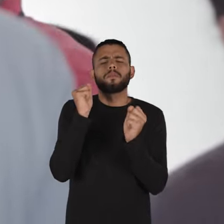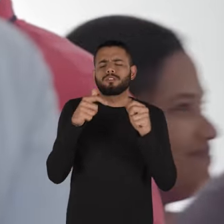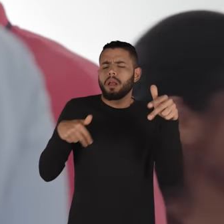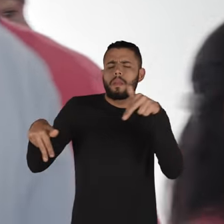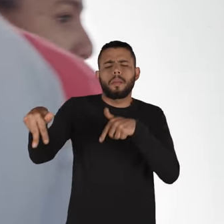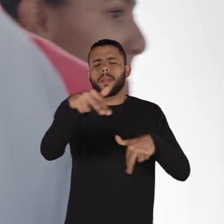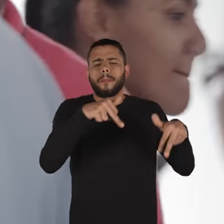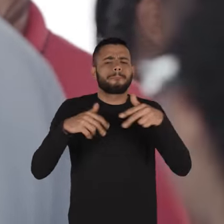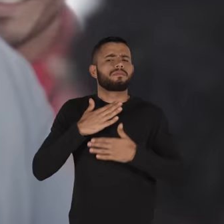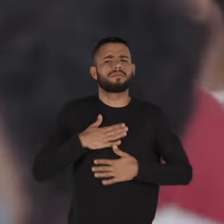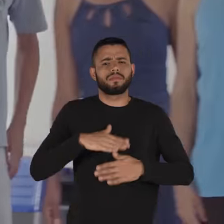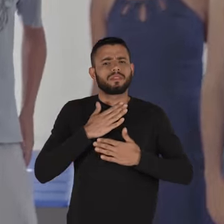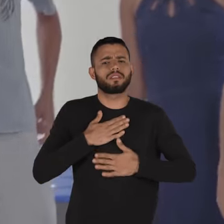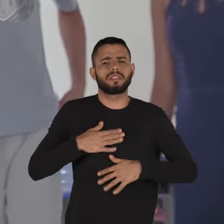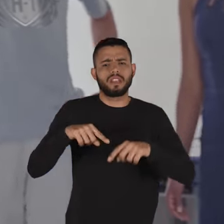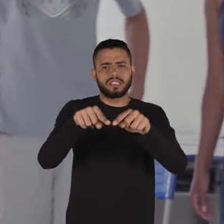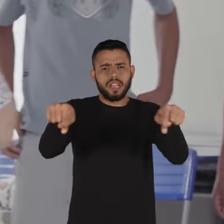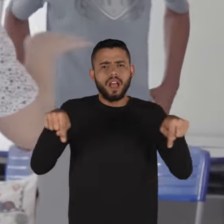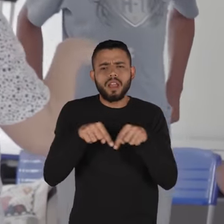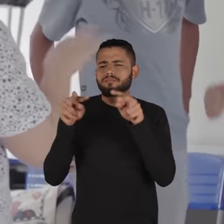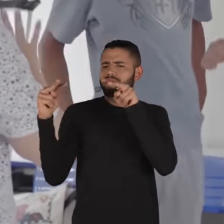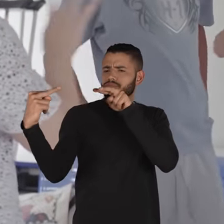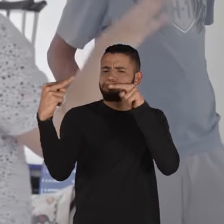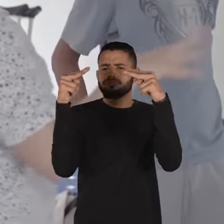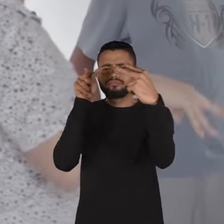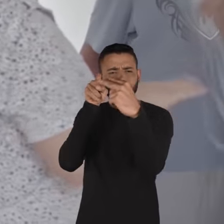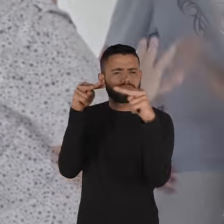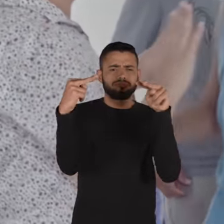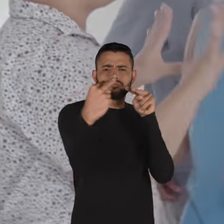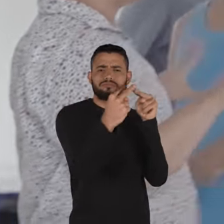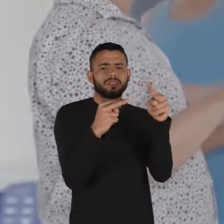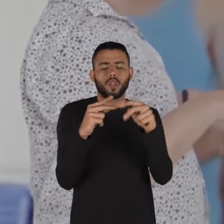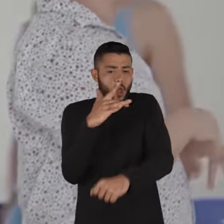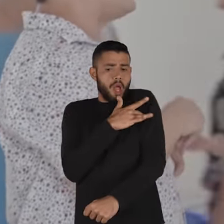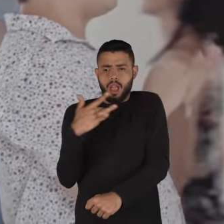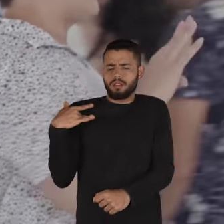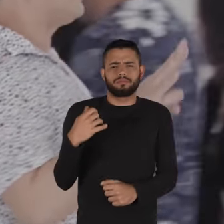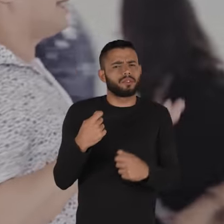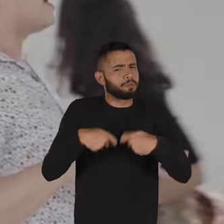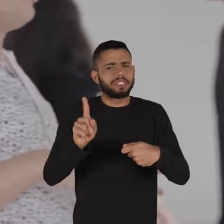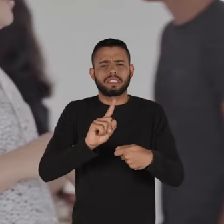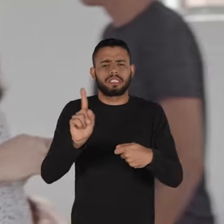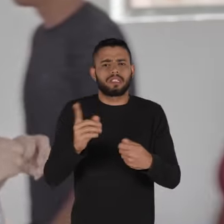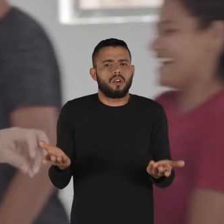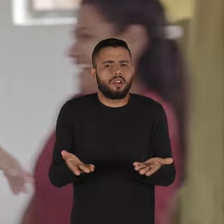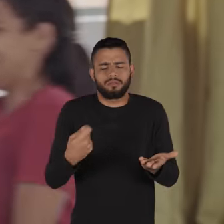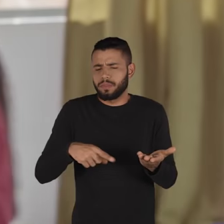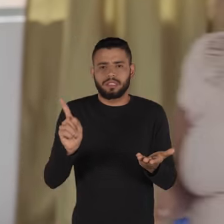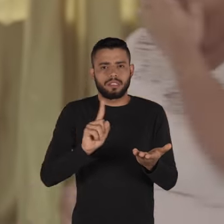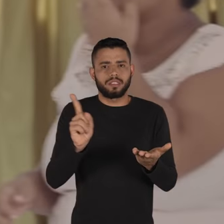Circule à vontade pela sala. Contemplando o outro com o olhar. Precisa pegar em ninguém, nem agarrar ninguém agora.